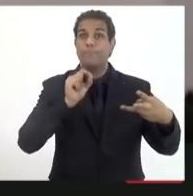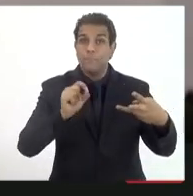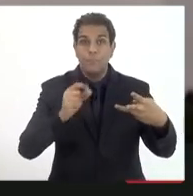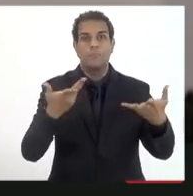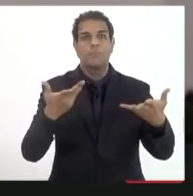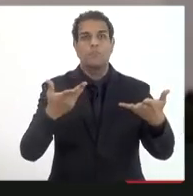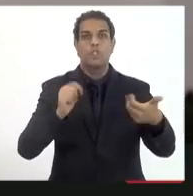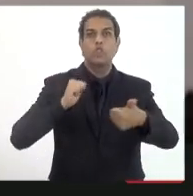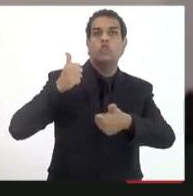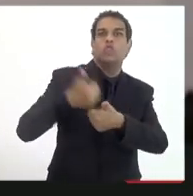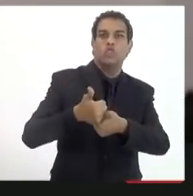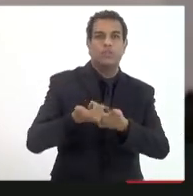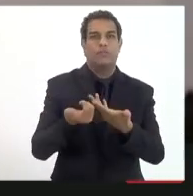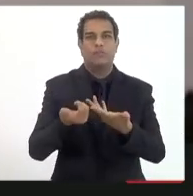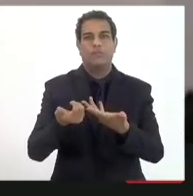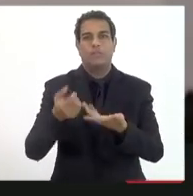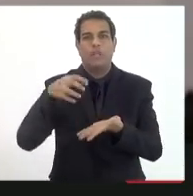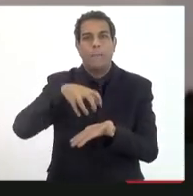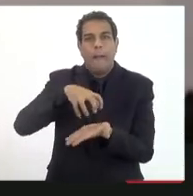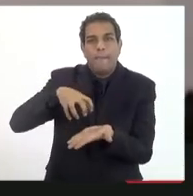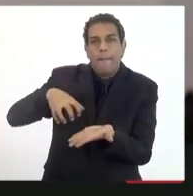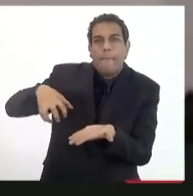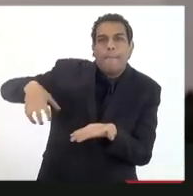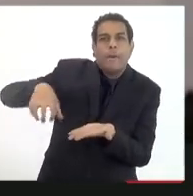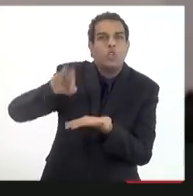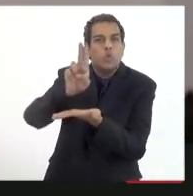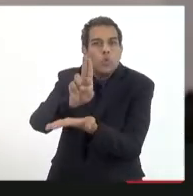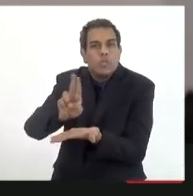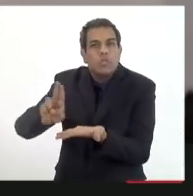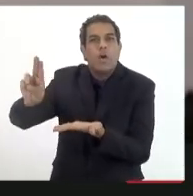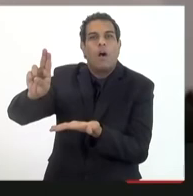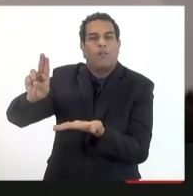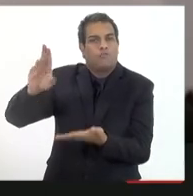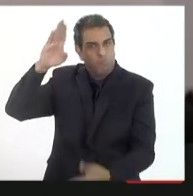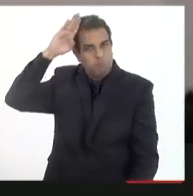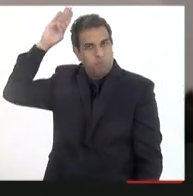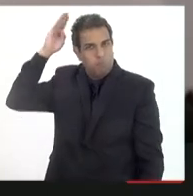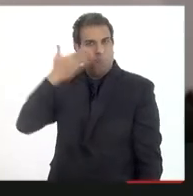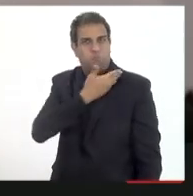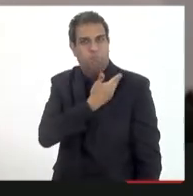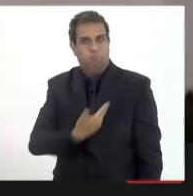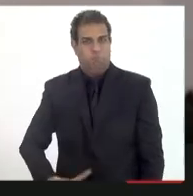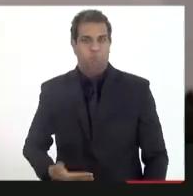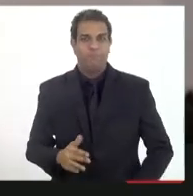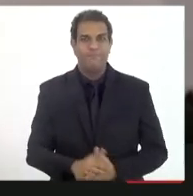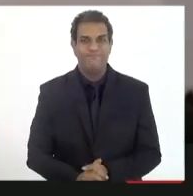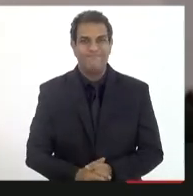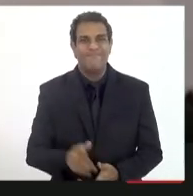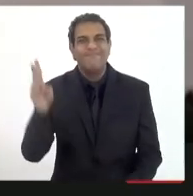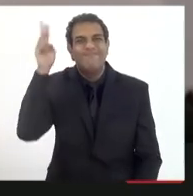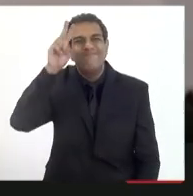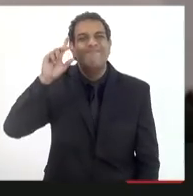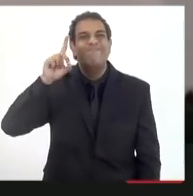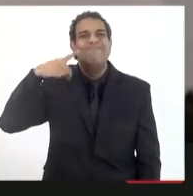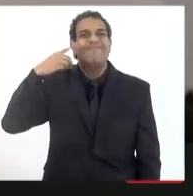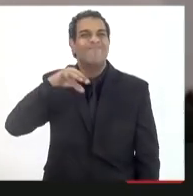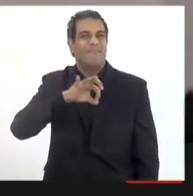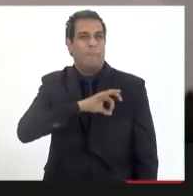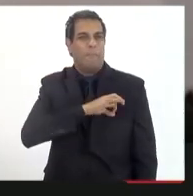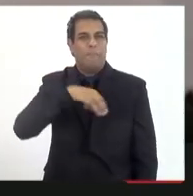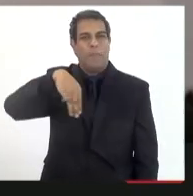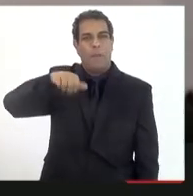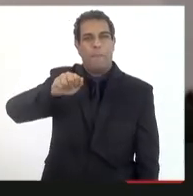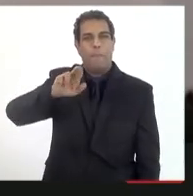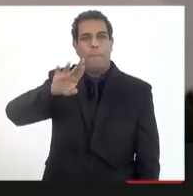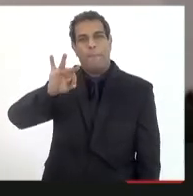das instituições públicas de ensino superior correto também eu botei quando a Marta falou a deputada Marta Rocha em